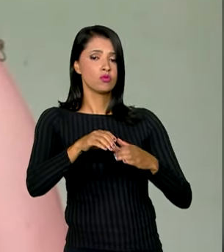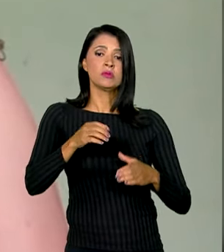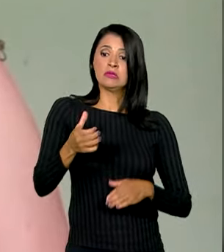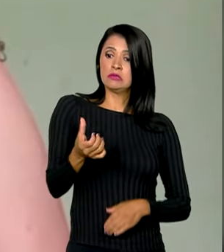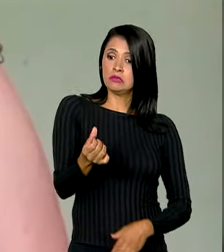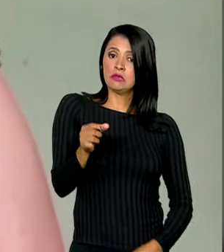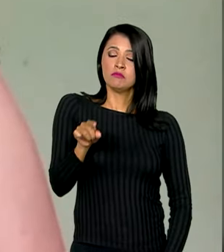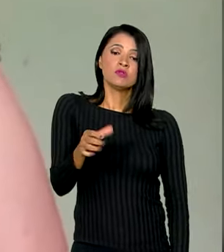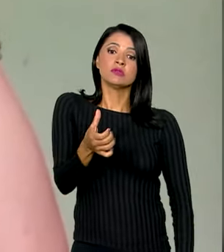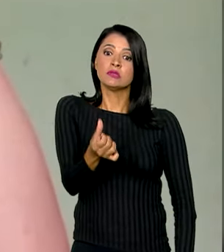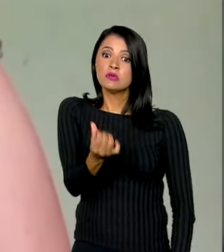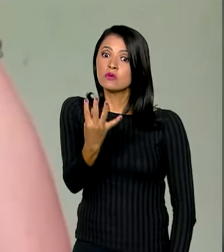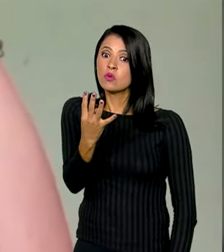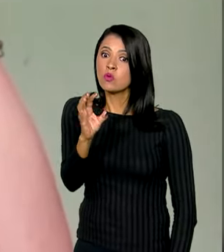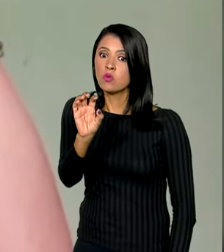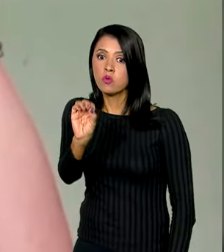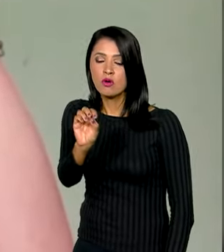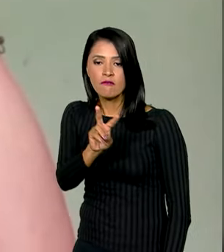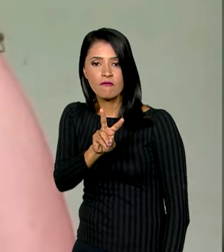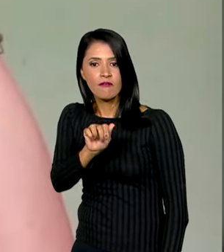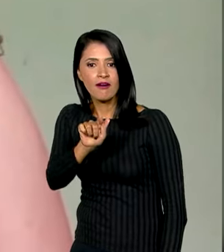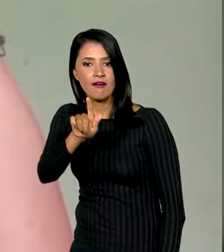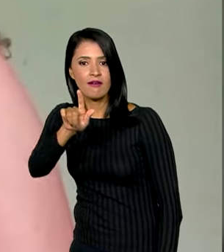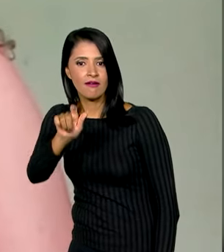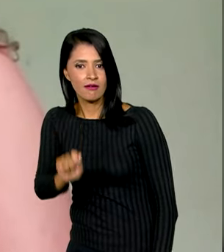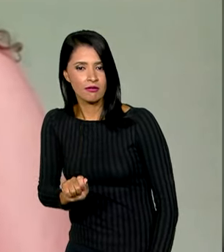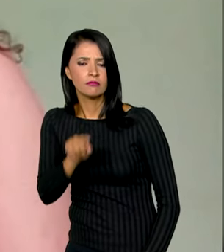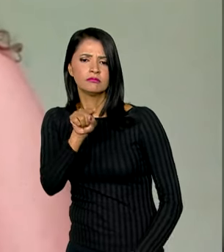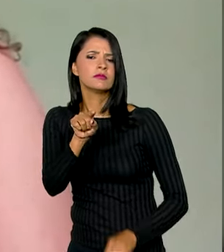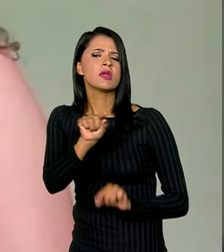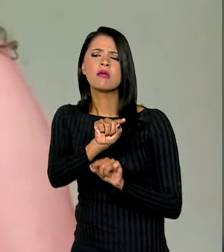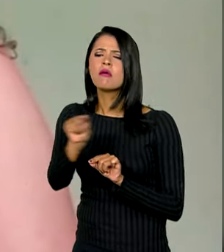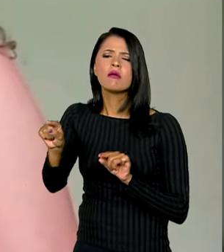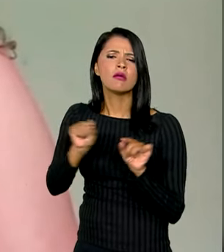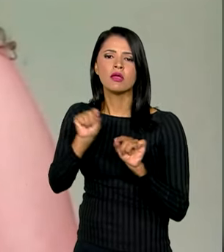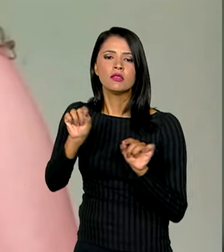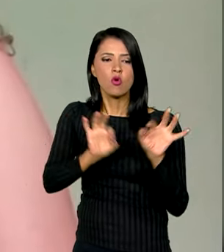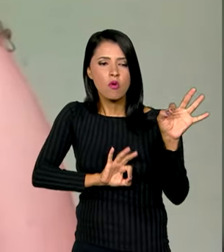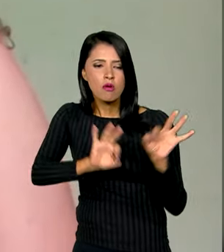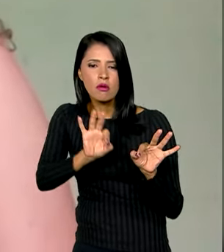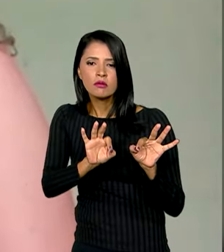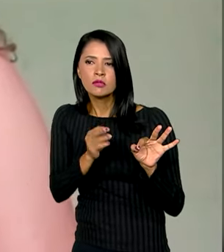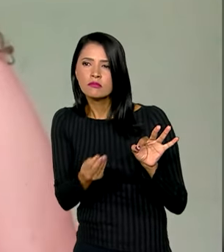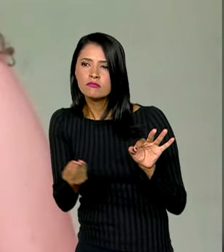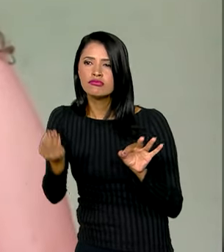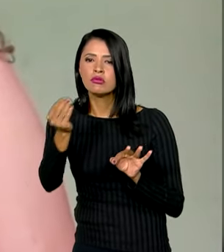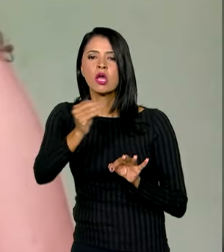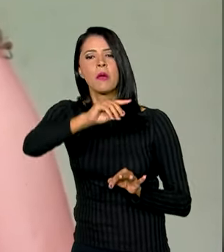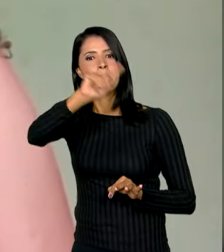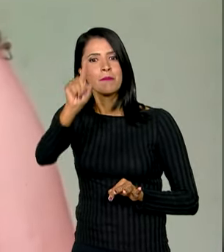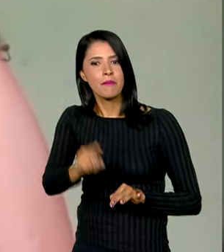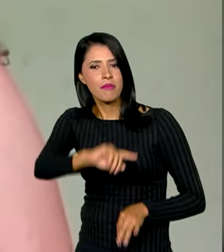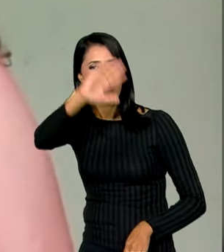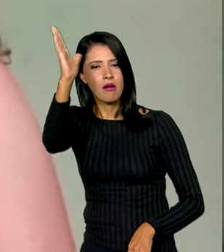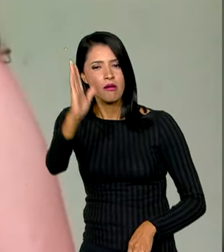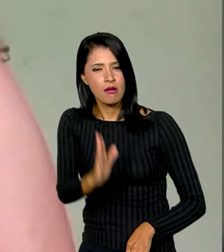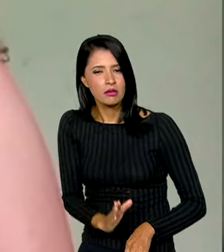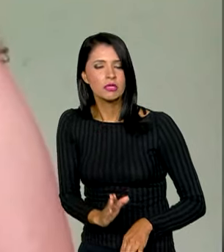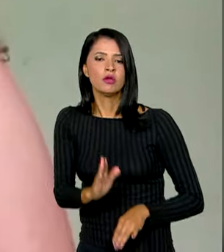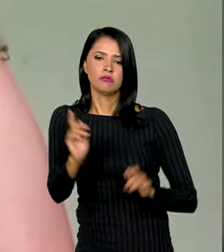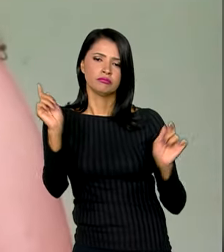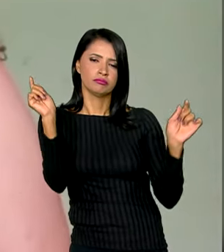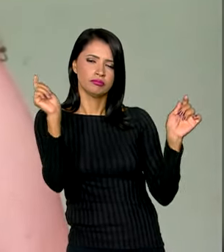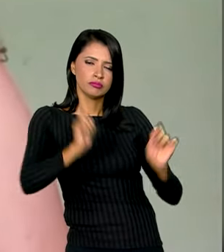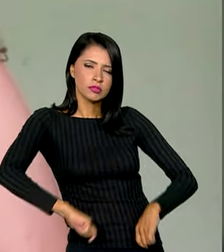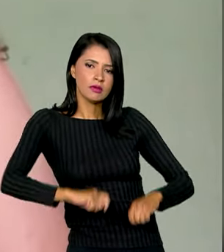.640 vagas. Essas vagas são distribuídas em todo o Brasil e a possibilidade